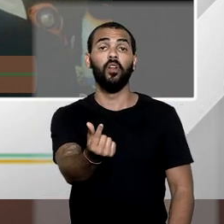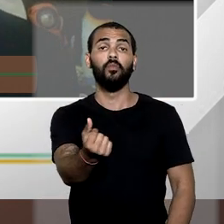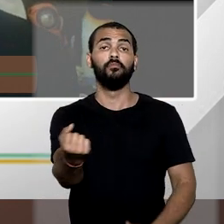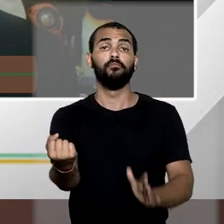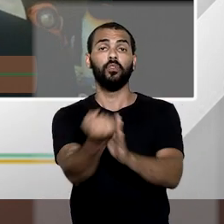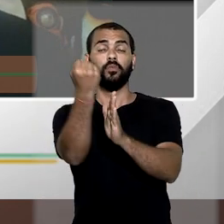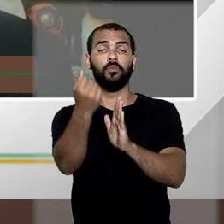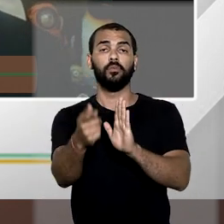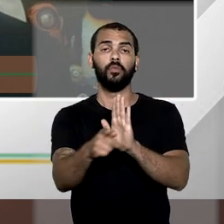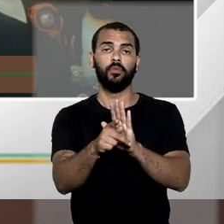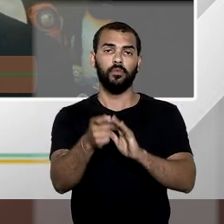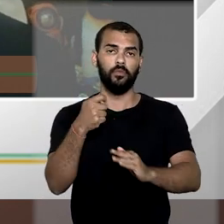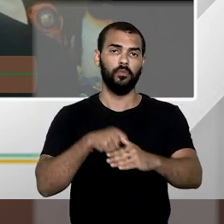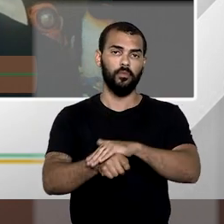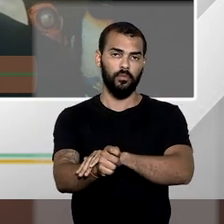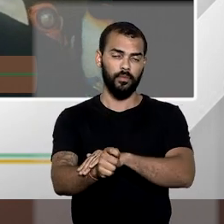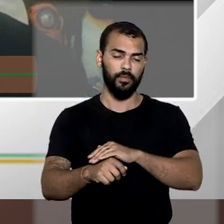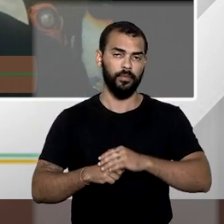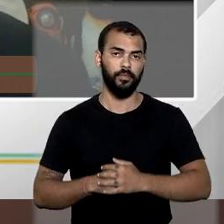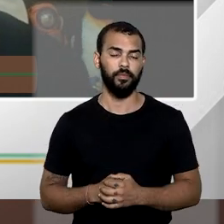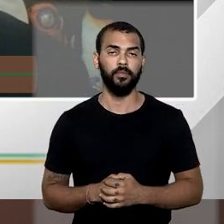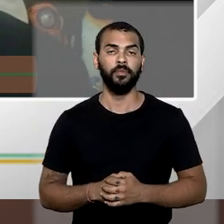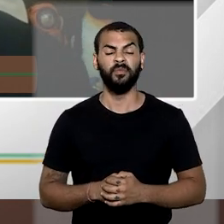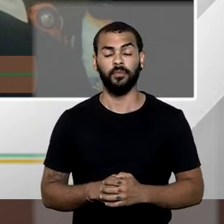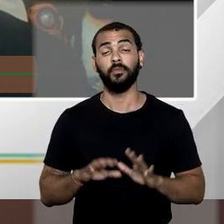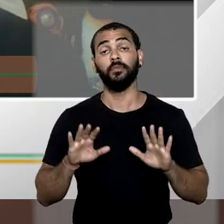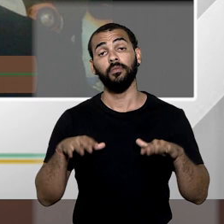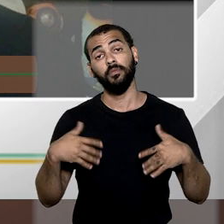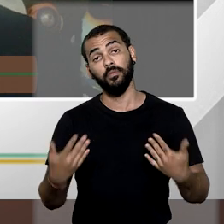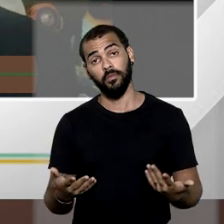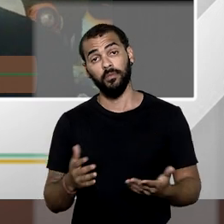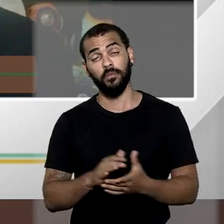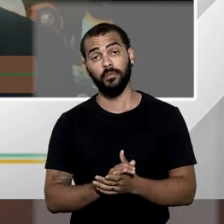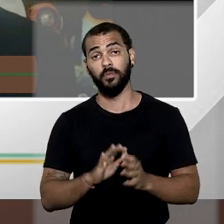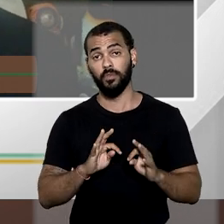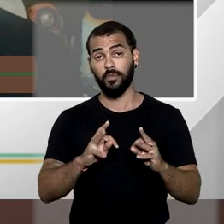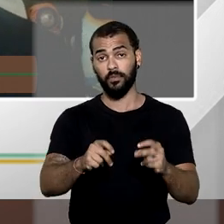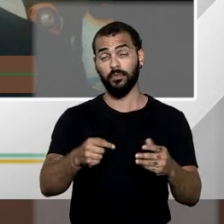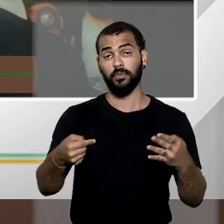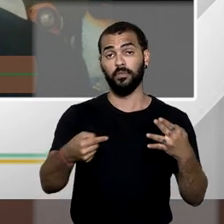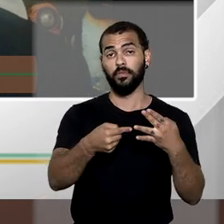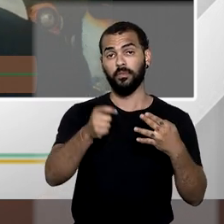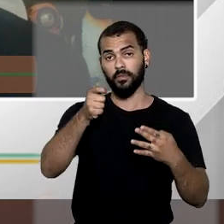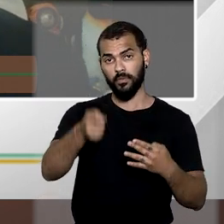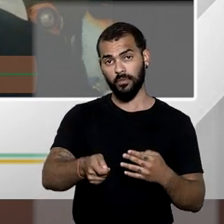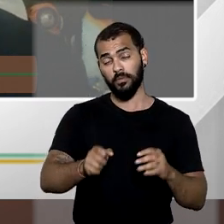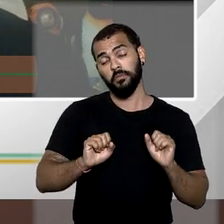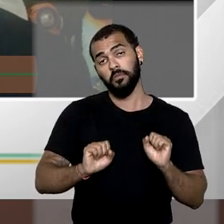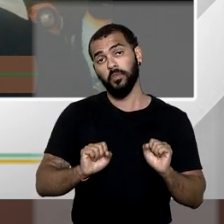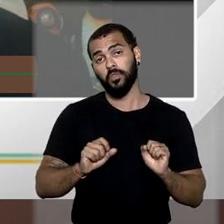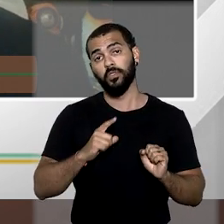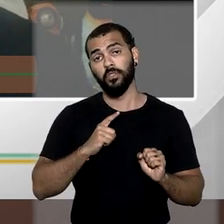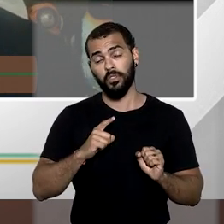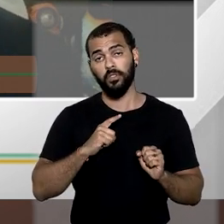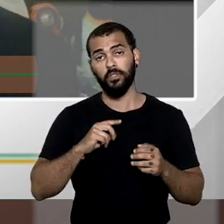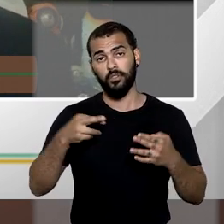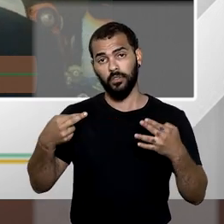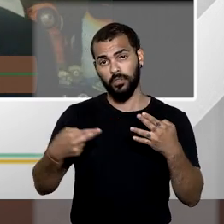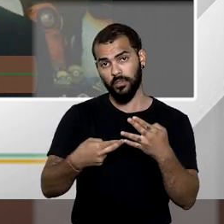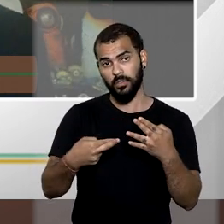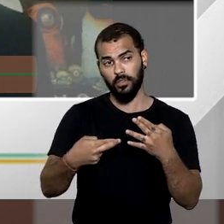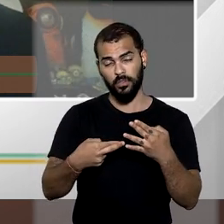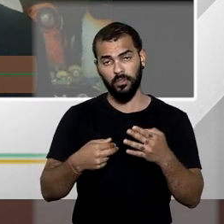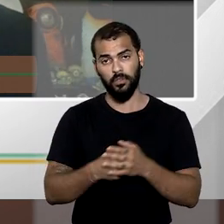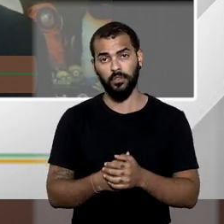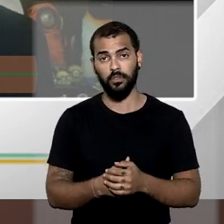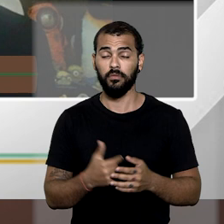a ser paga é claro que toda e como qualquer sentença essa sentença é passível de recursos no